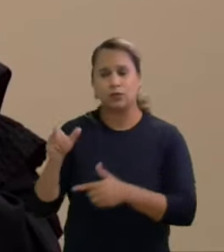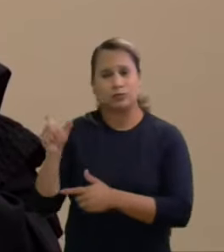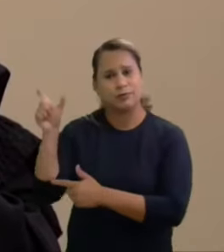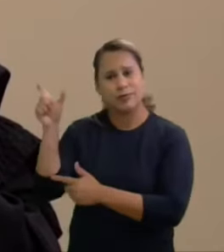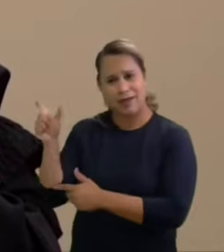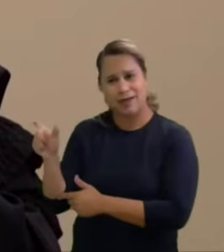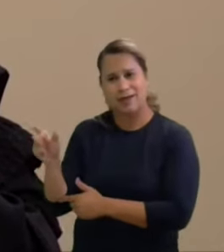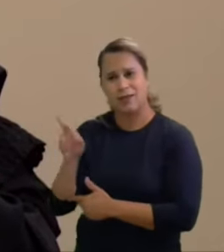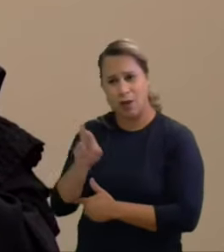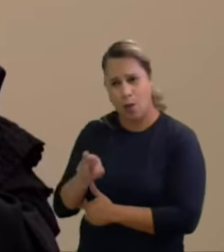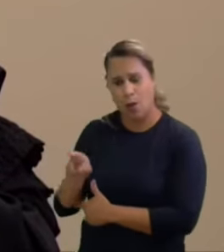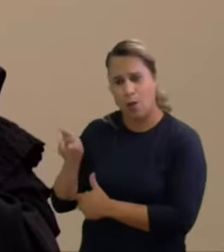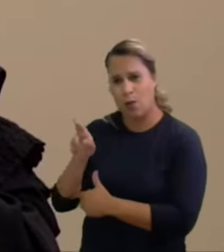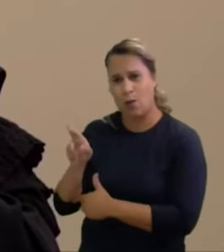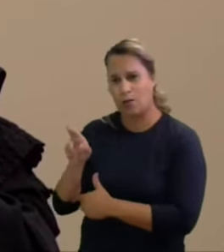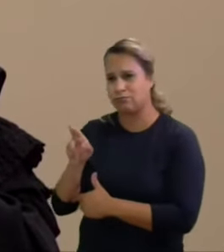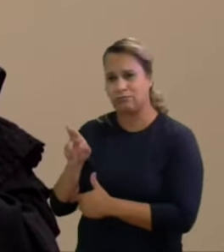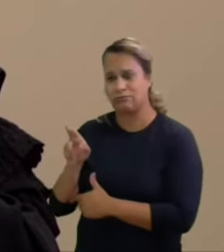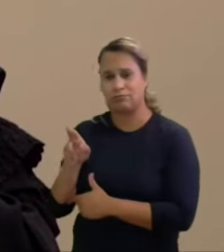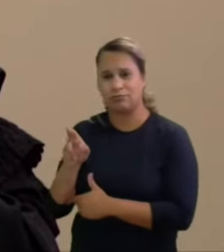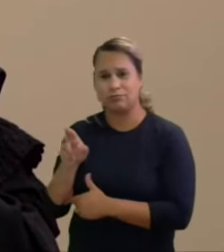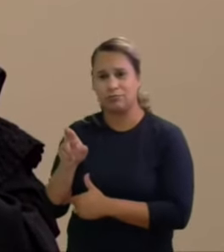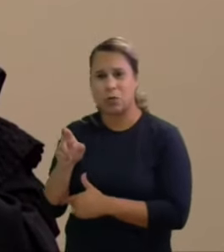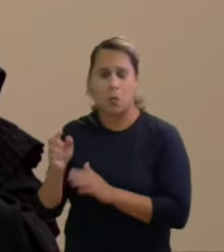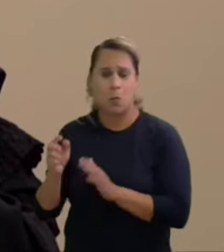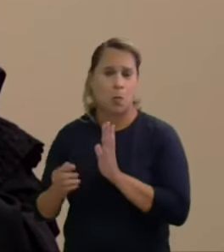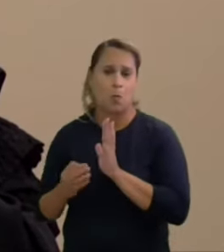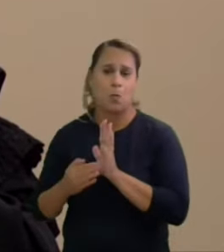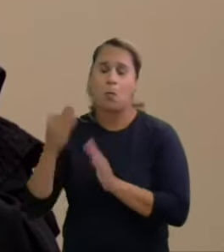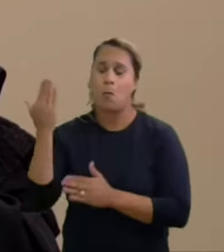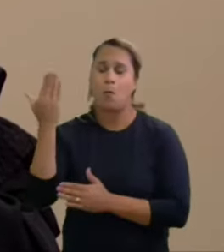foram exorbitantes do que poderiam os outros dois